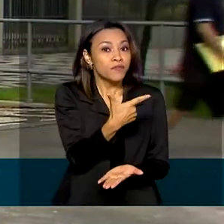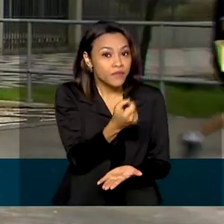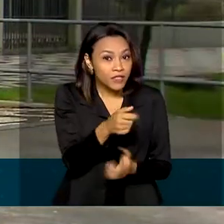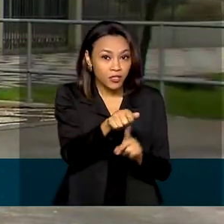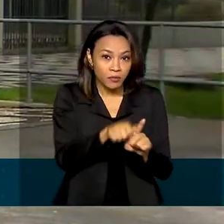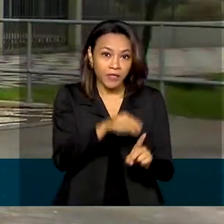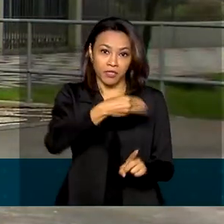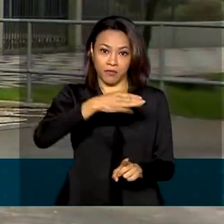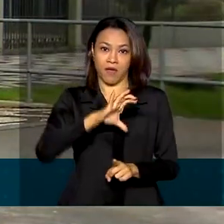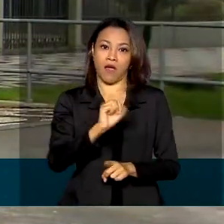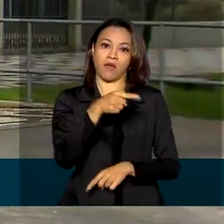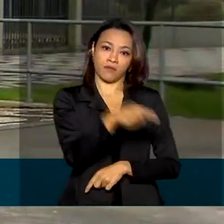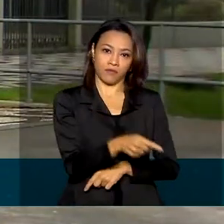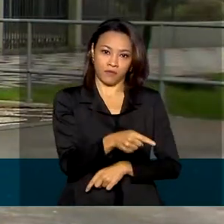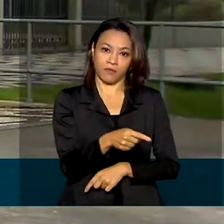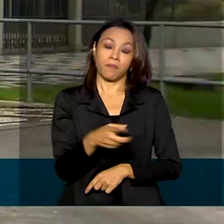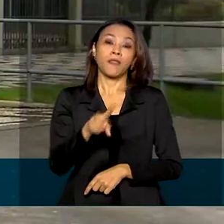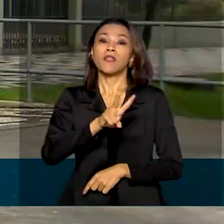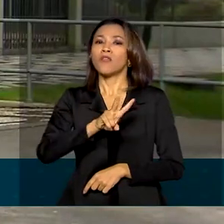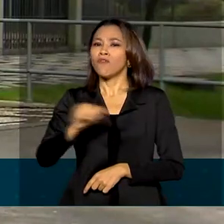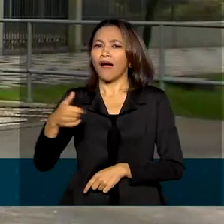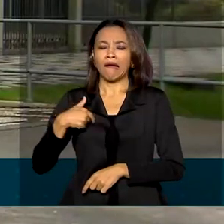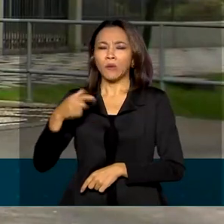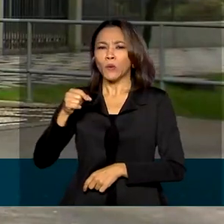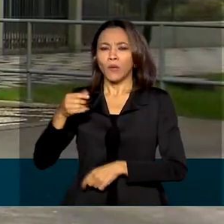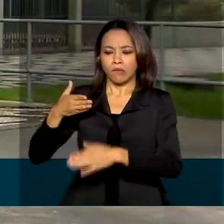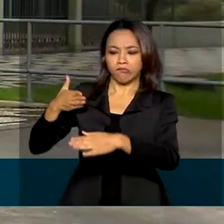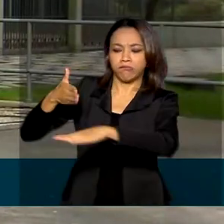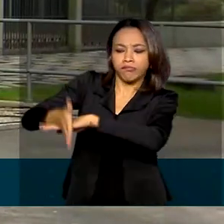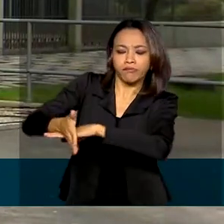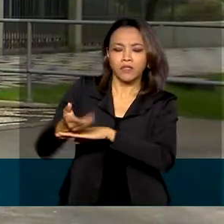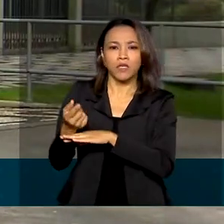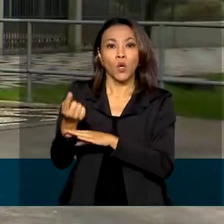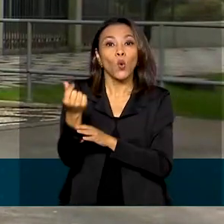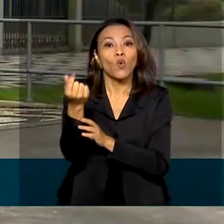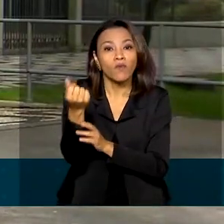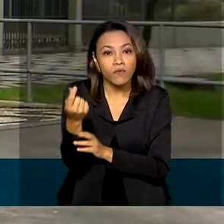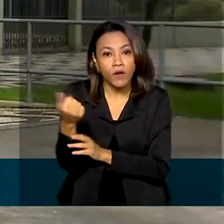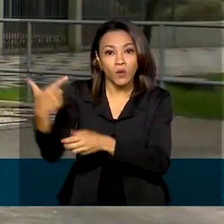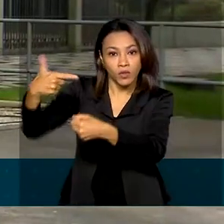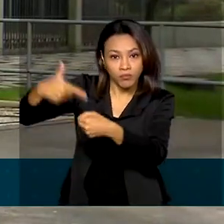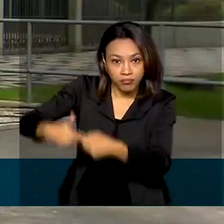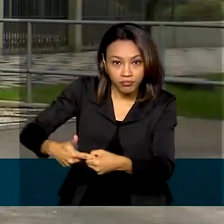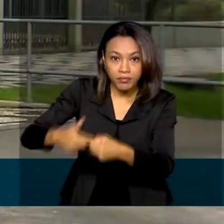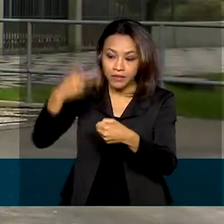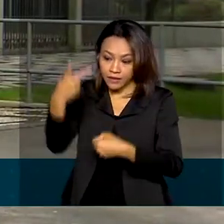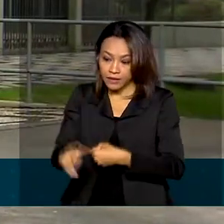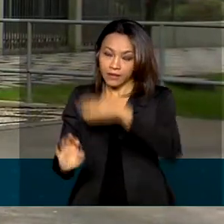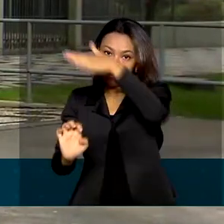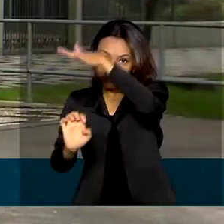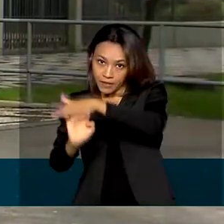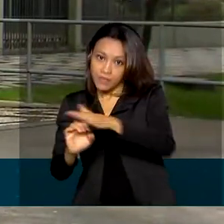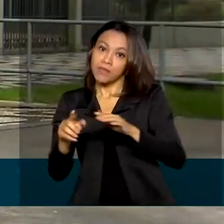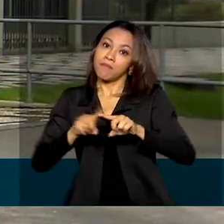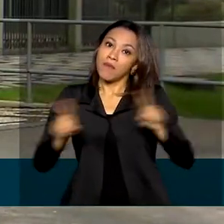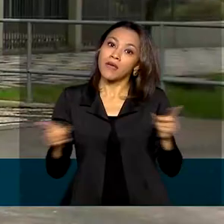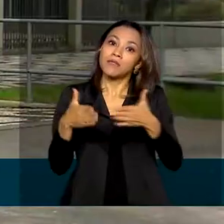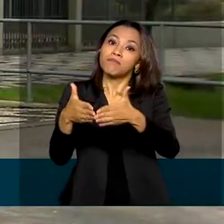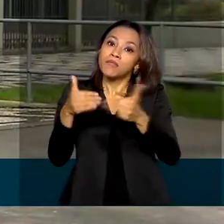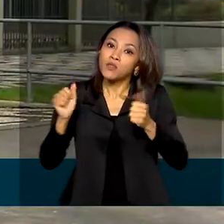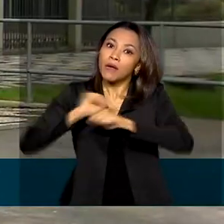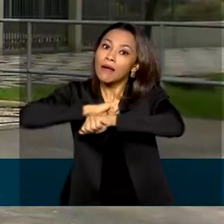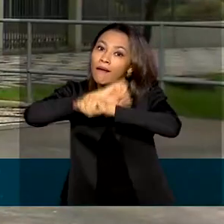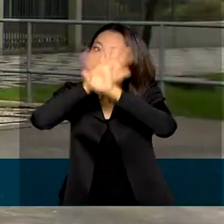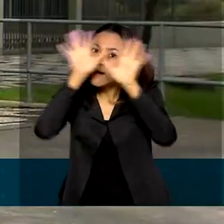presidente da República disse que não vai interferir na política de preços da Petrobras, mas pediu transparência e previsibilidade